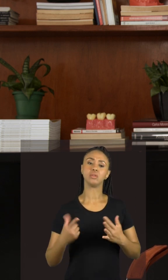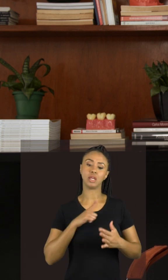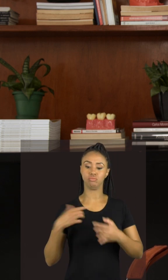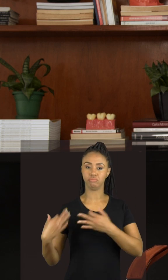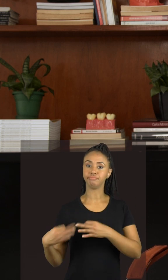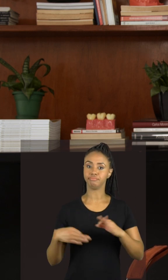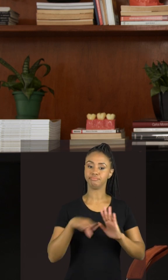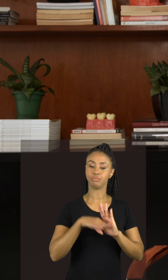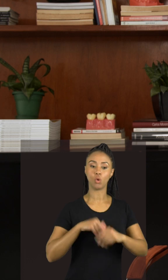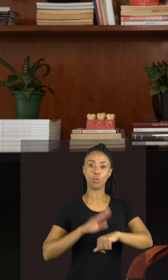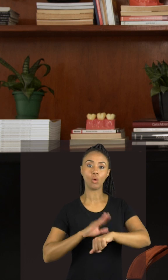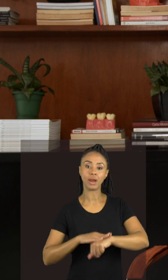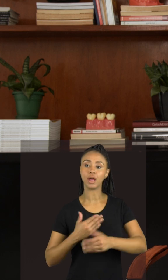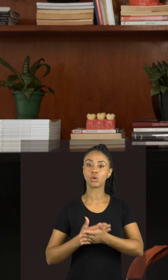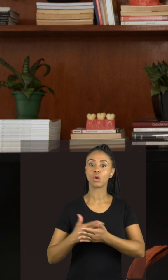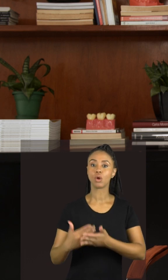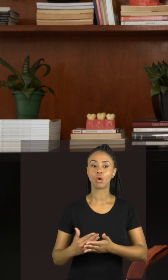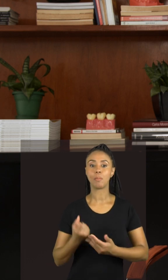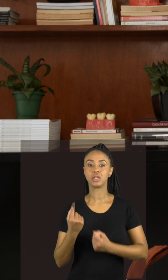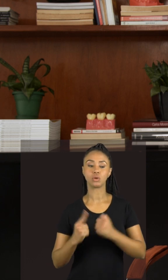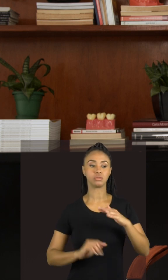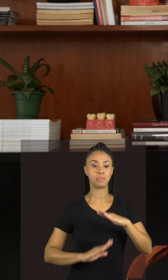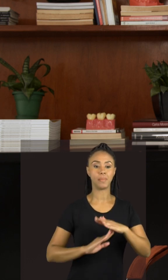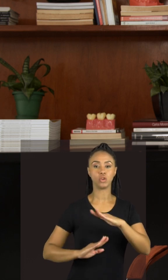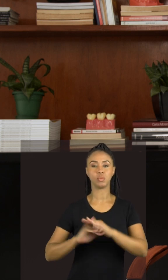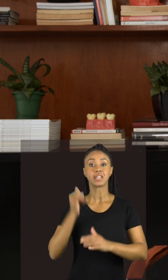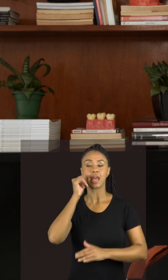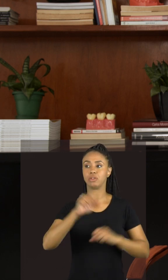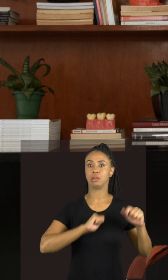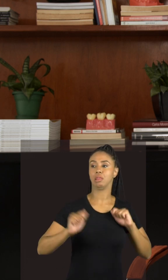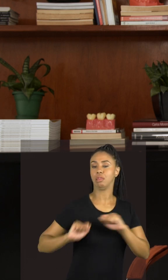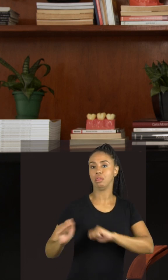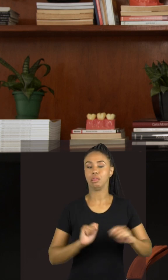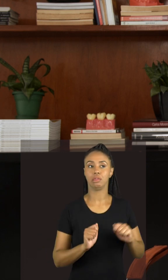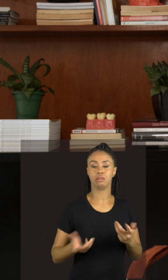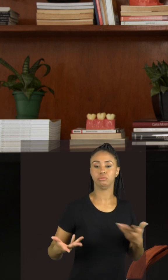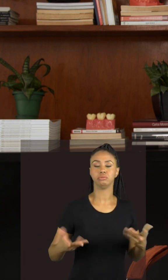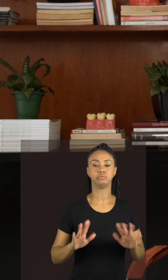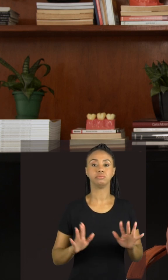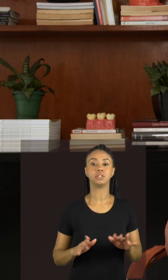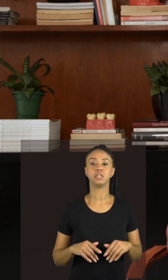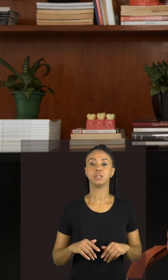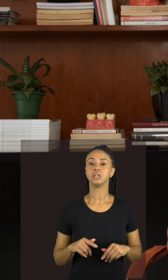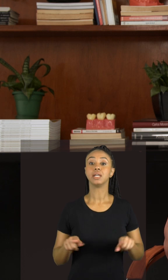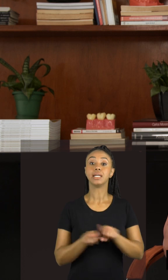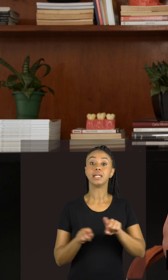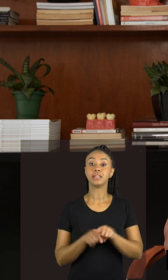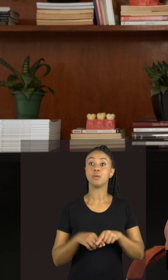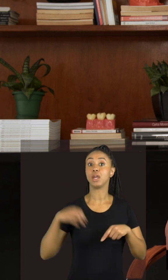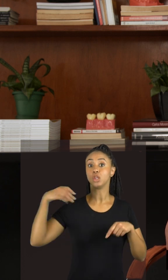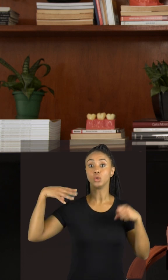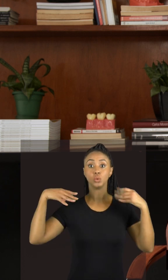uma rotina. Chega um certo horário, eu começo a tomar umas pausas, não faço coisas agitadas. Para mim, é a questão de diminuir a luz